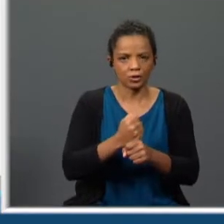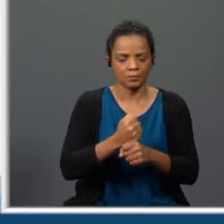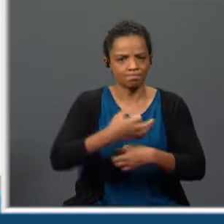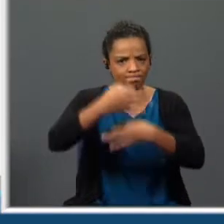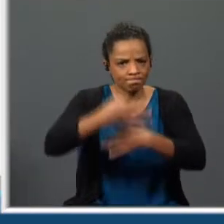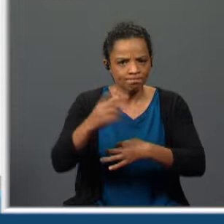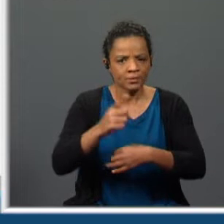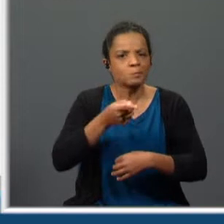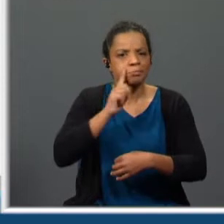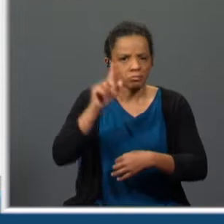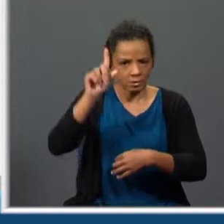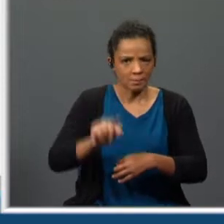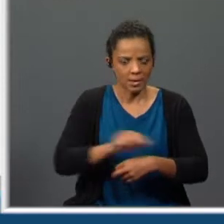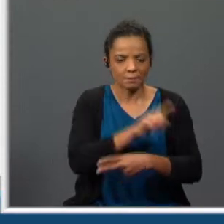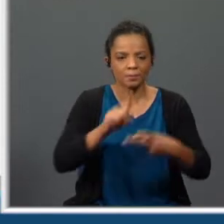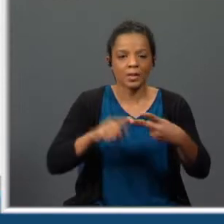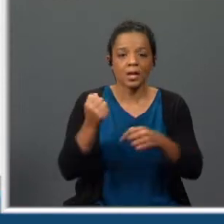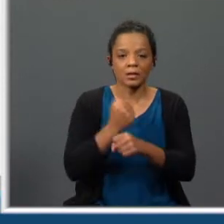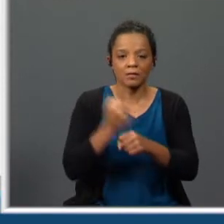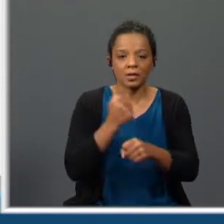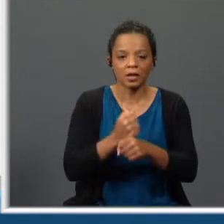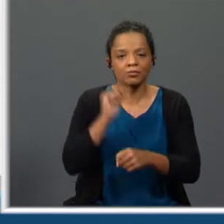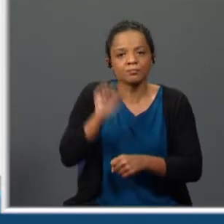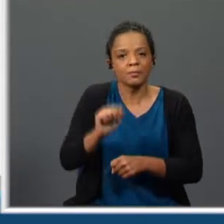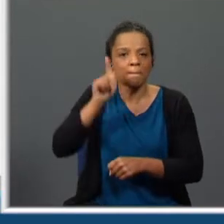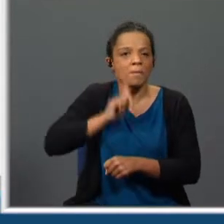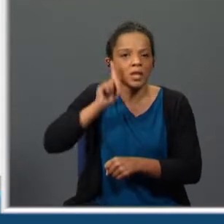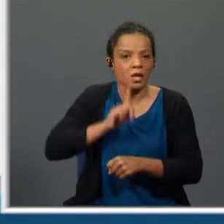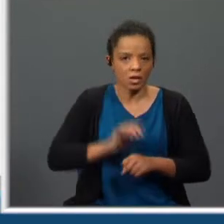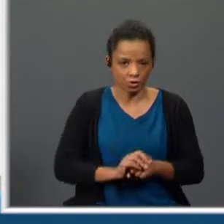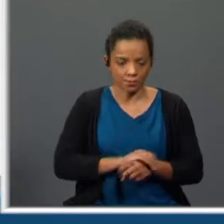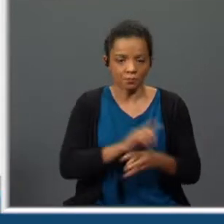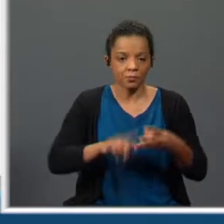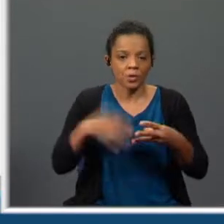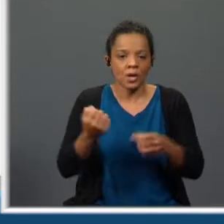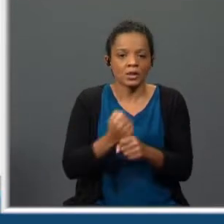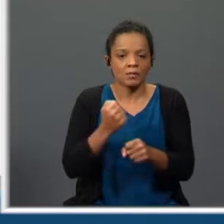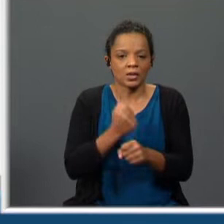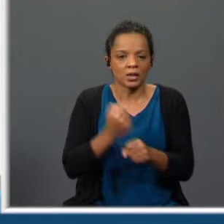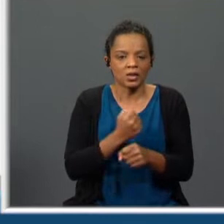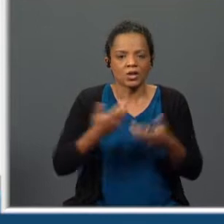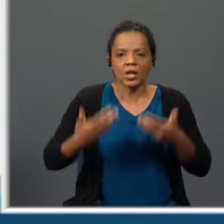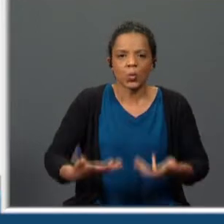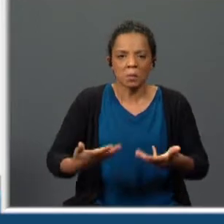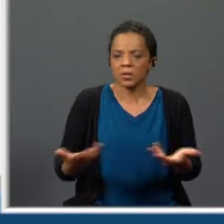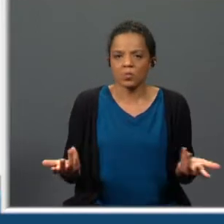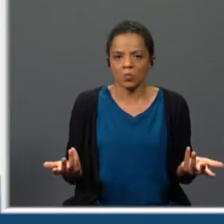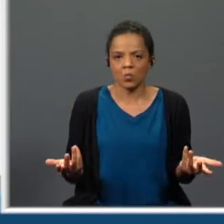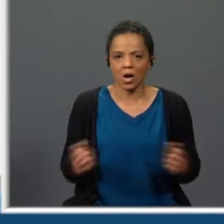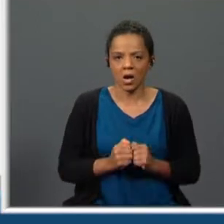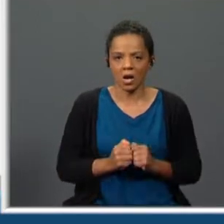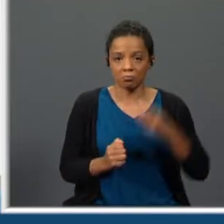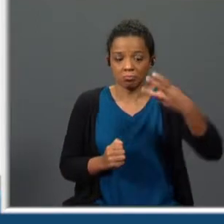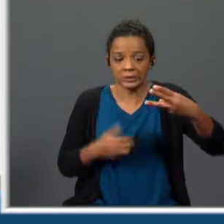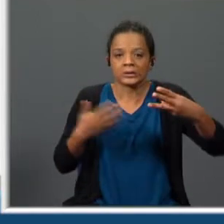consideradas ilegais, com atividades exclusivamente femininas, com atividades que já não têm expressão atualmente. Uma das